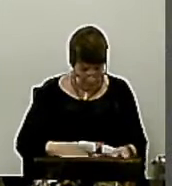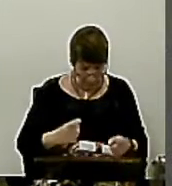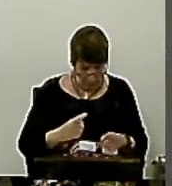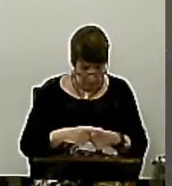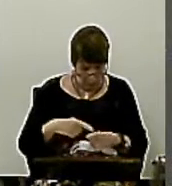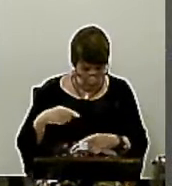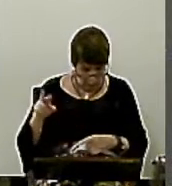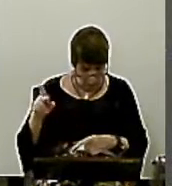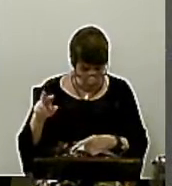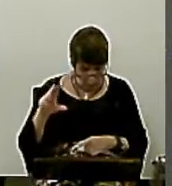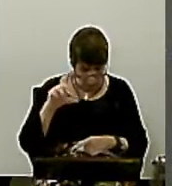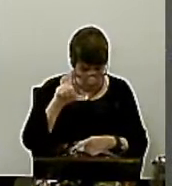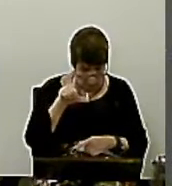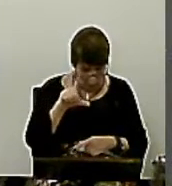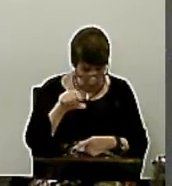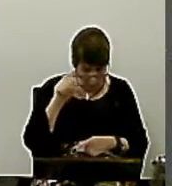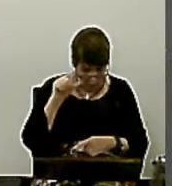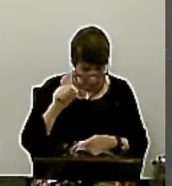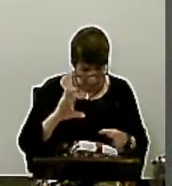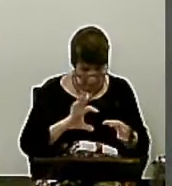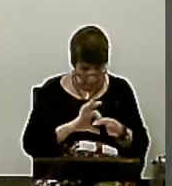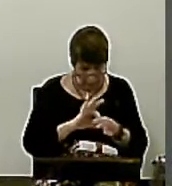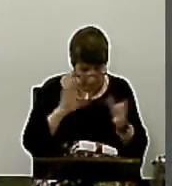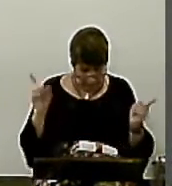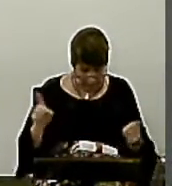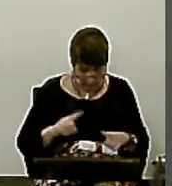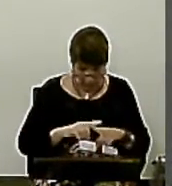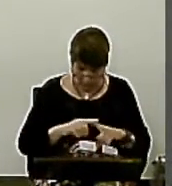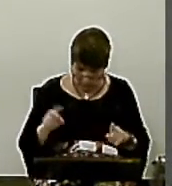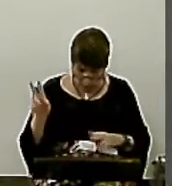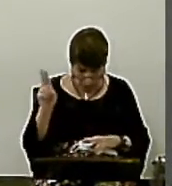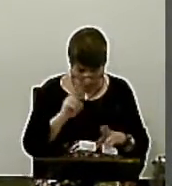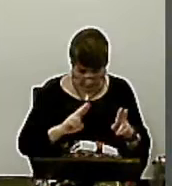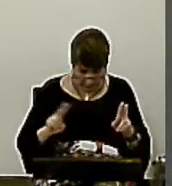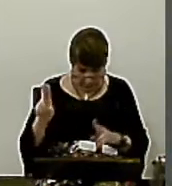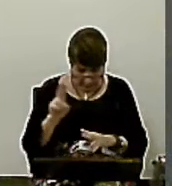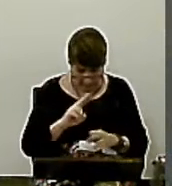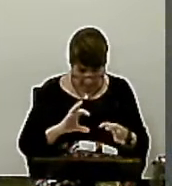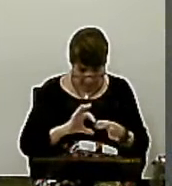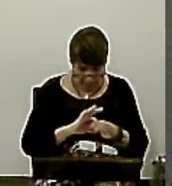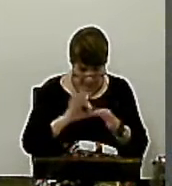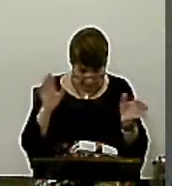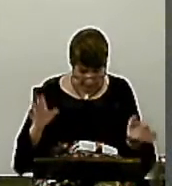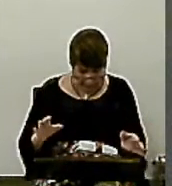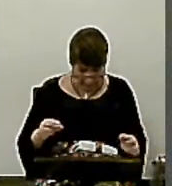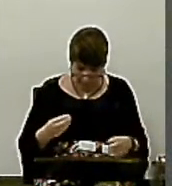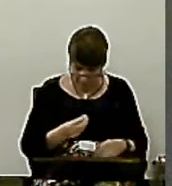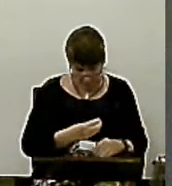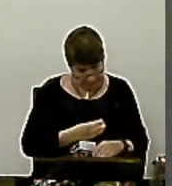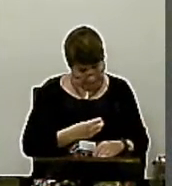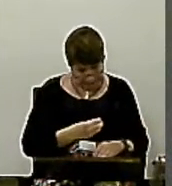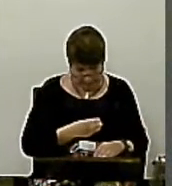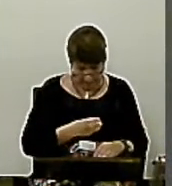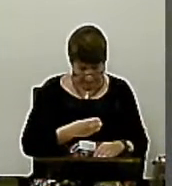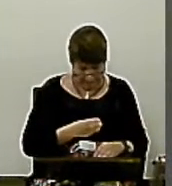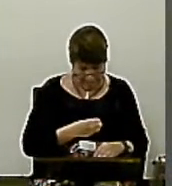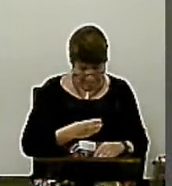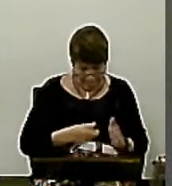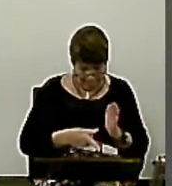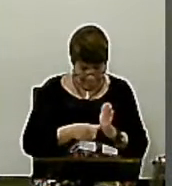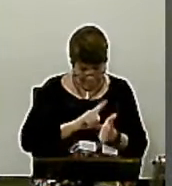vós irmãos foste chamados a liberdade, porém não useis da liberdade para dar ocasião a carne,